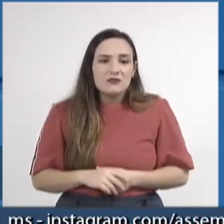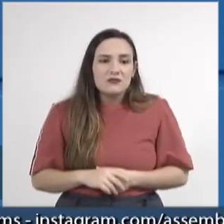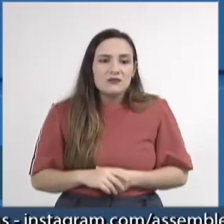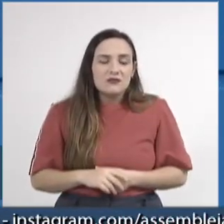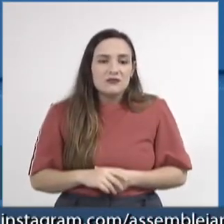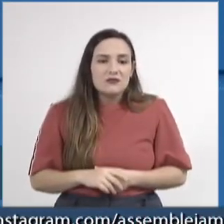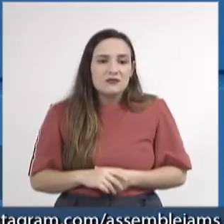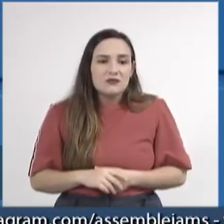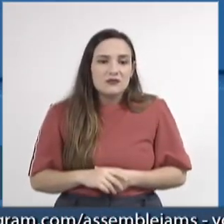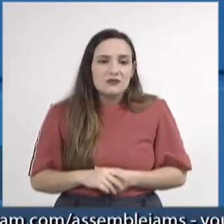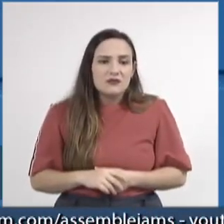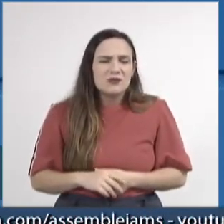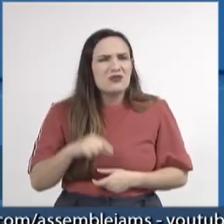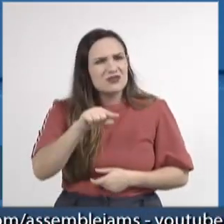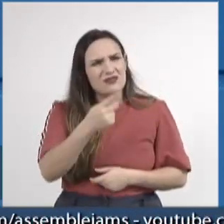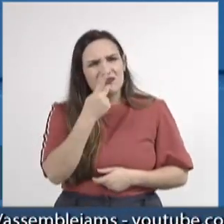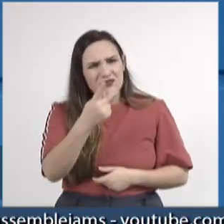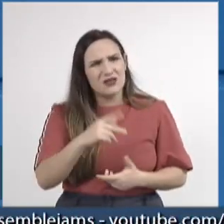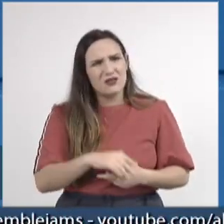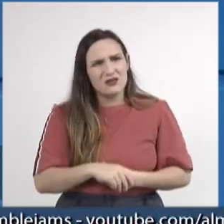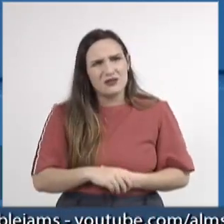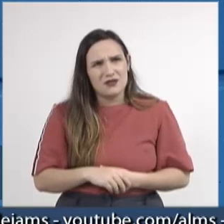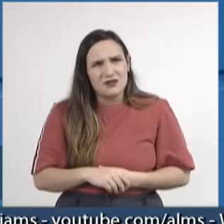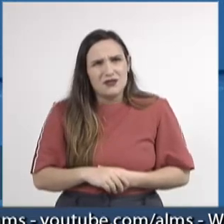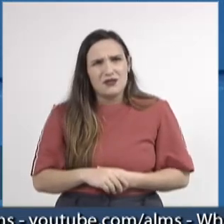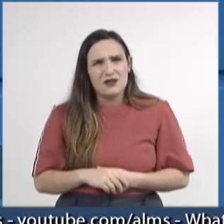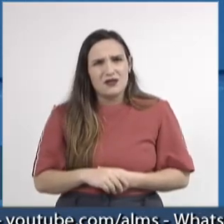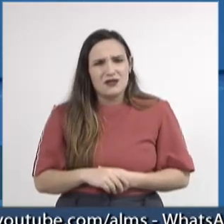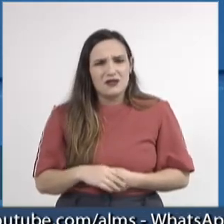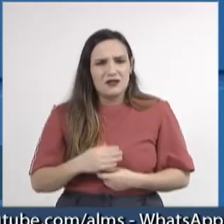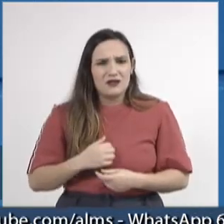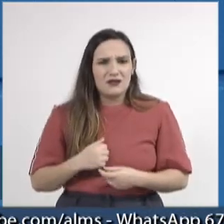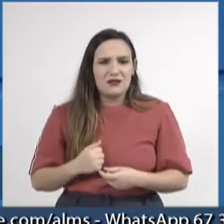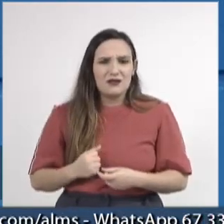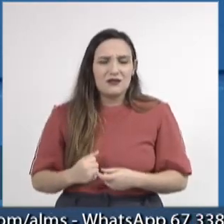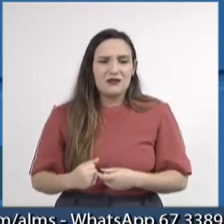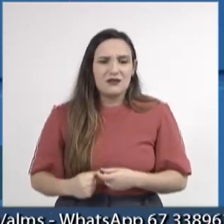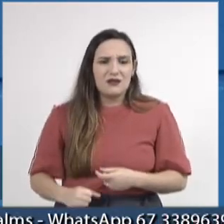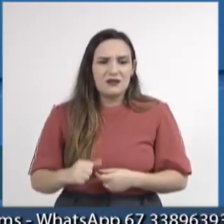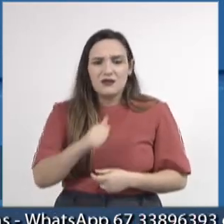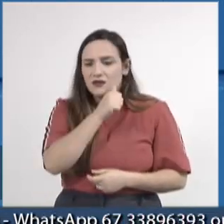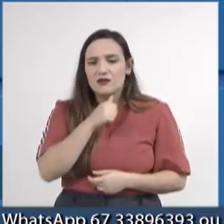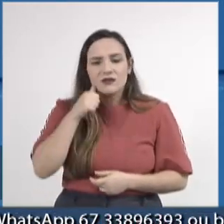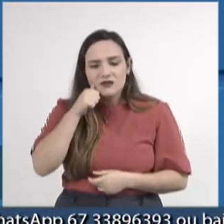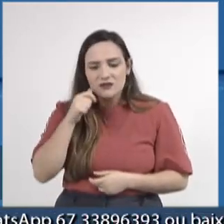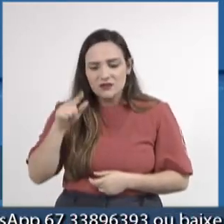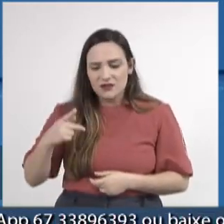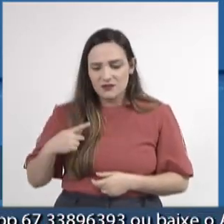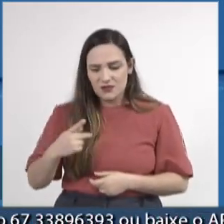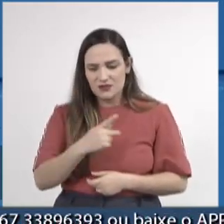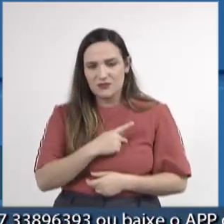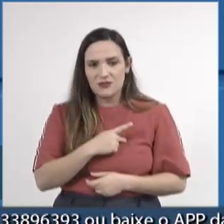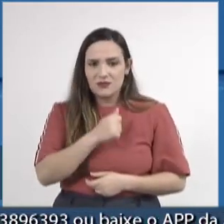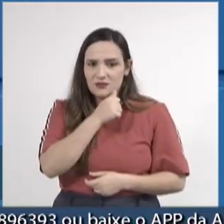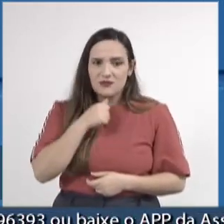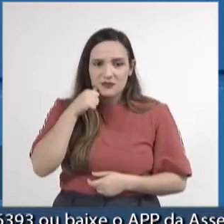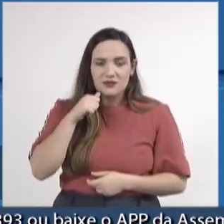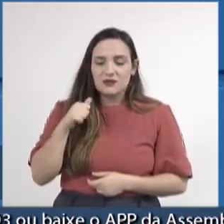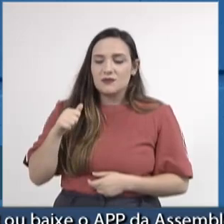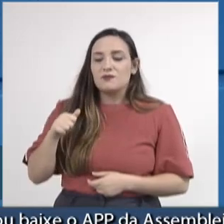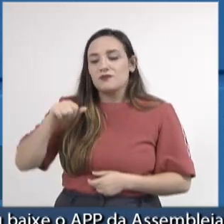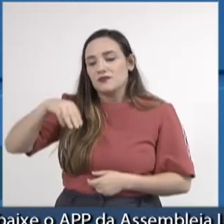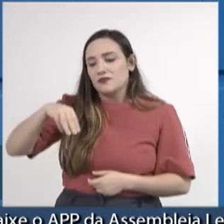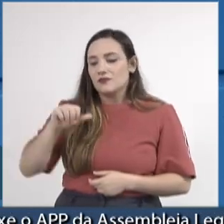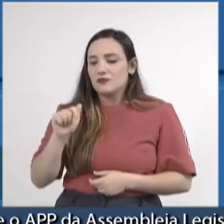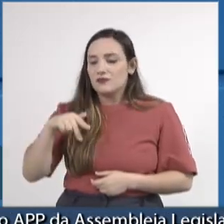discriminação da sua parte quando o senhor fala que, como o deputado Antônio Vaz é pastor e o Magno Malta é pastor,